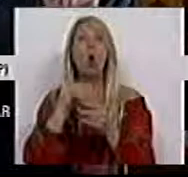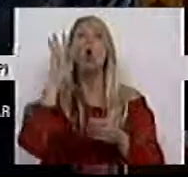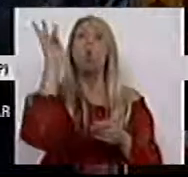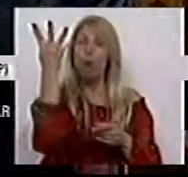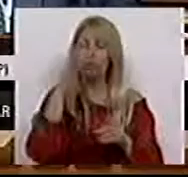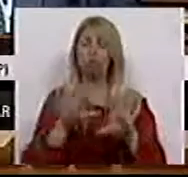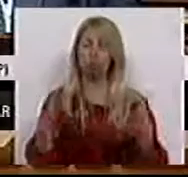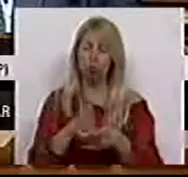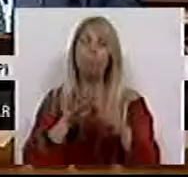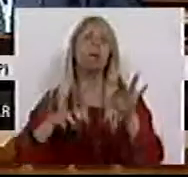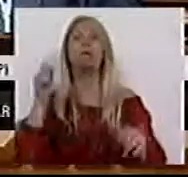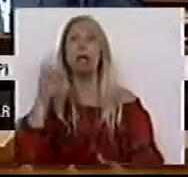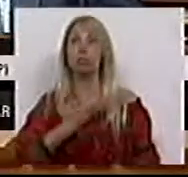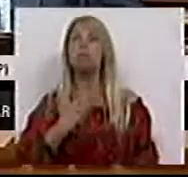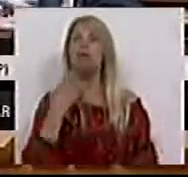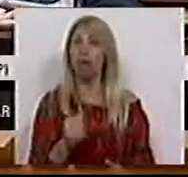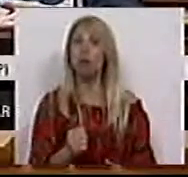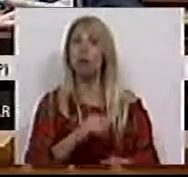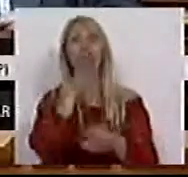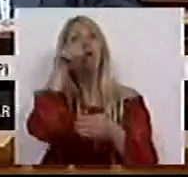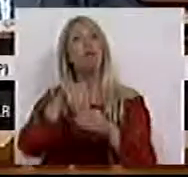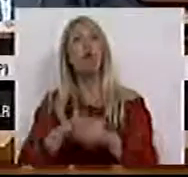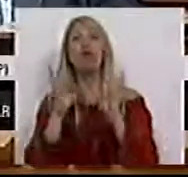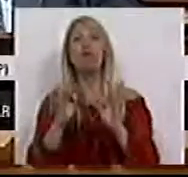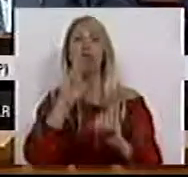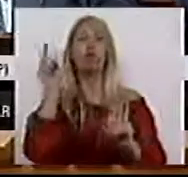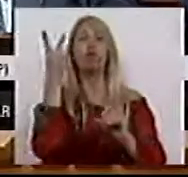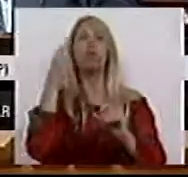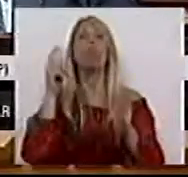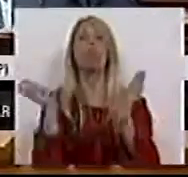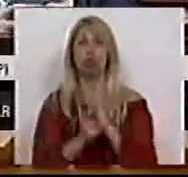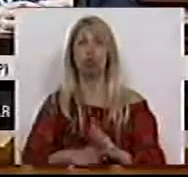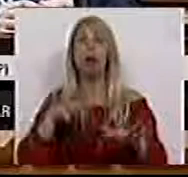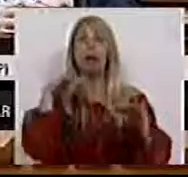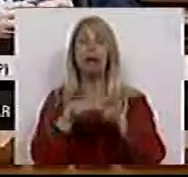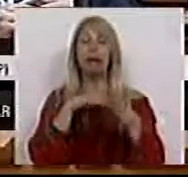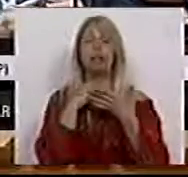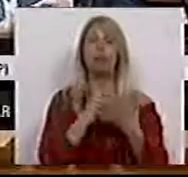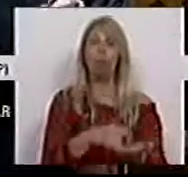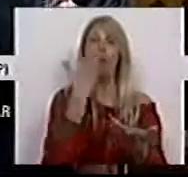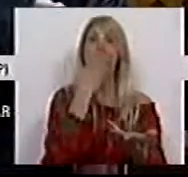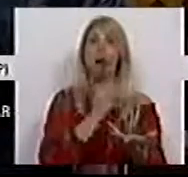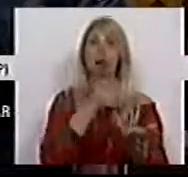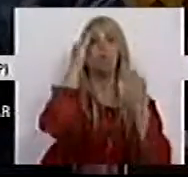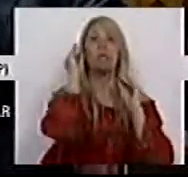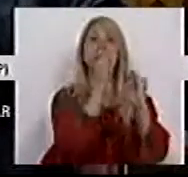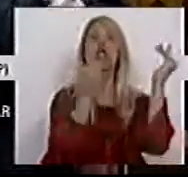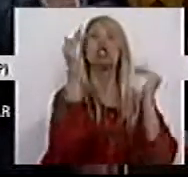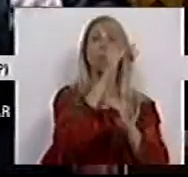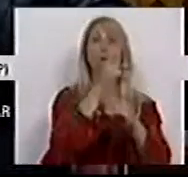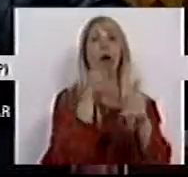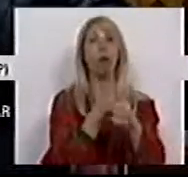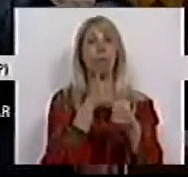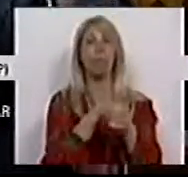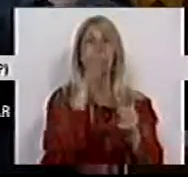Grupo Parlamentar do CDS, votaram a favor de dois pontos. Uma rede de apoio aos estudantes do ensino superior com acompanhamento psicológico